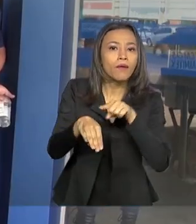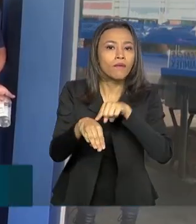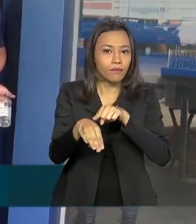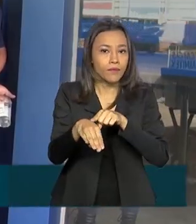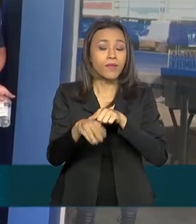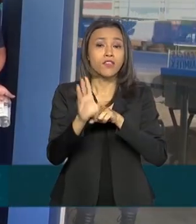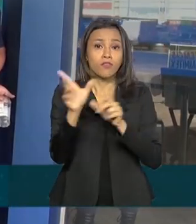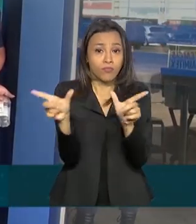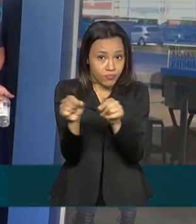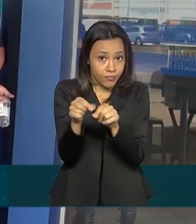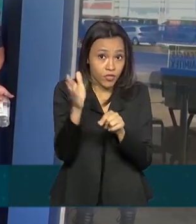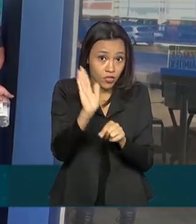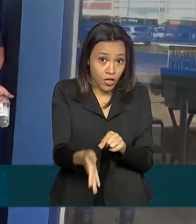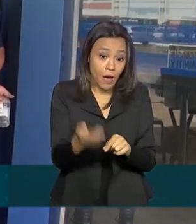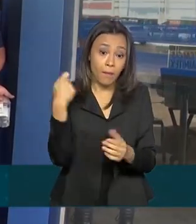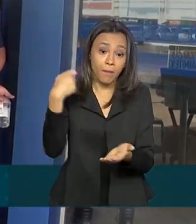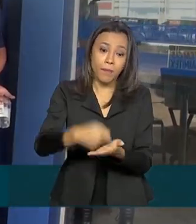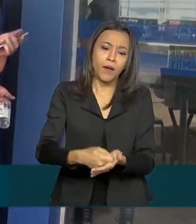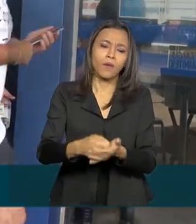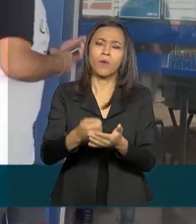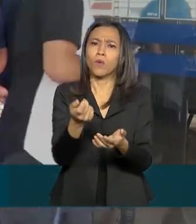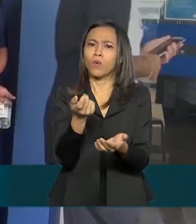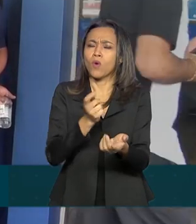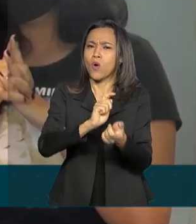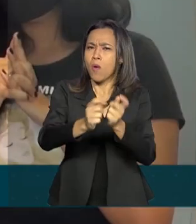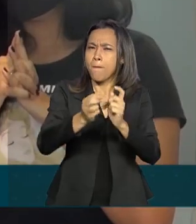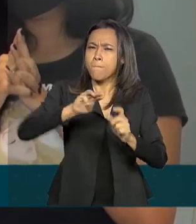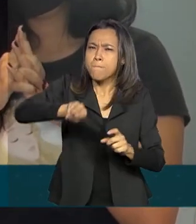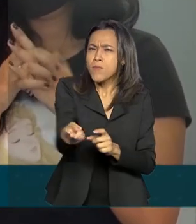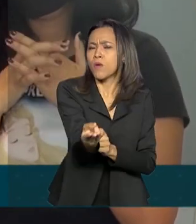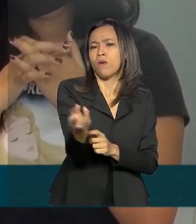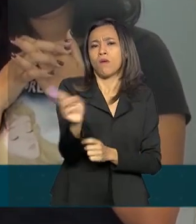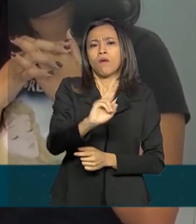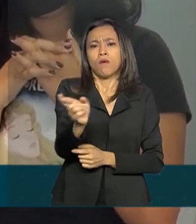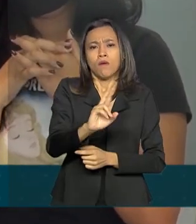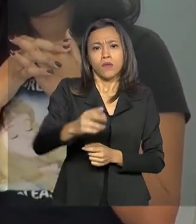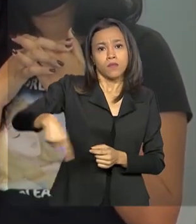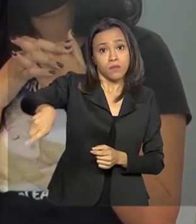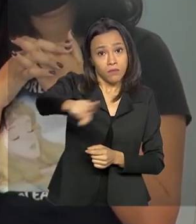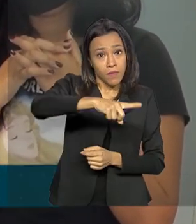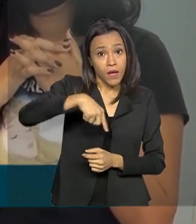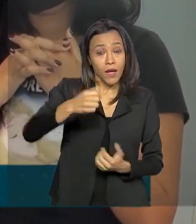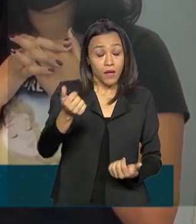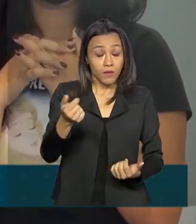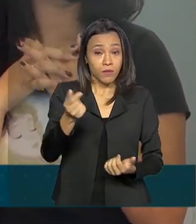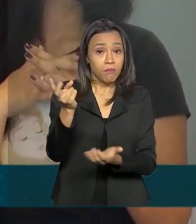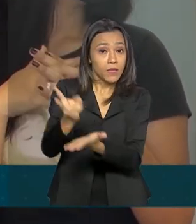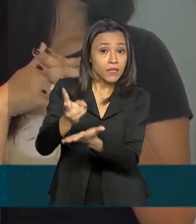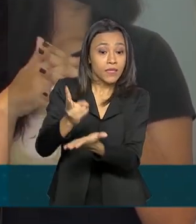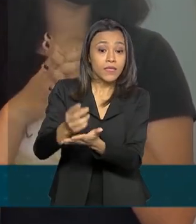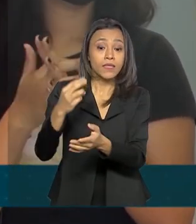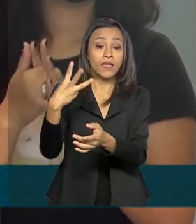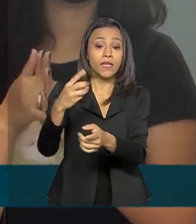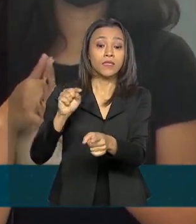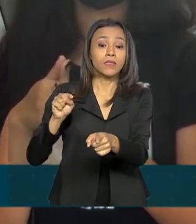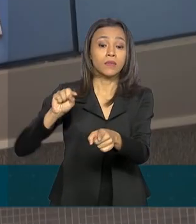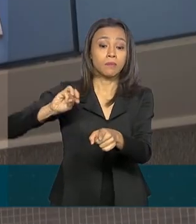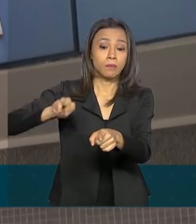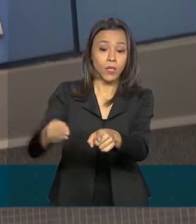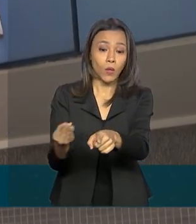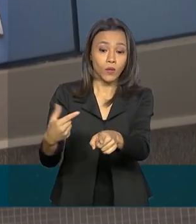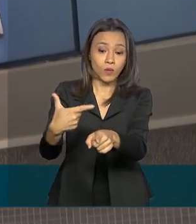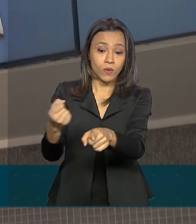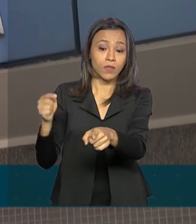3 bilhões e 800 milhões de reais, o que ajudou a manter 3 milhões e 200 mil empregos.